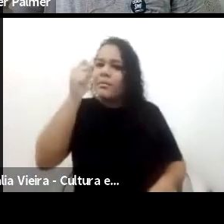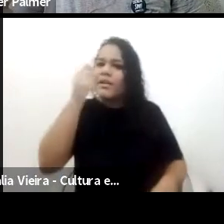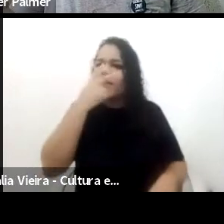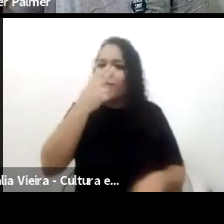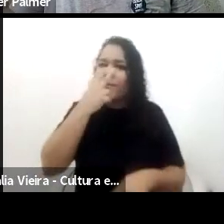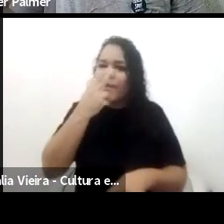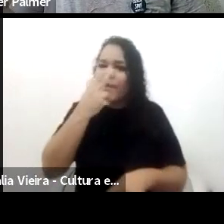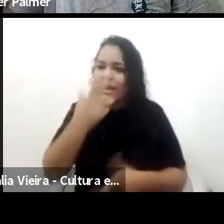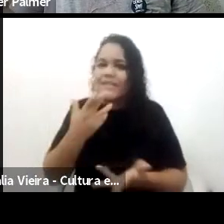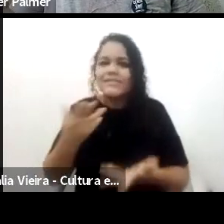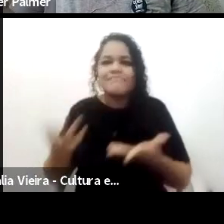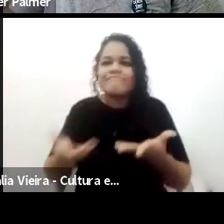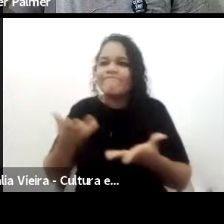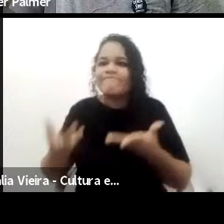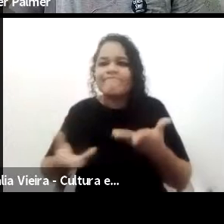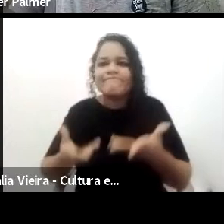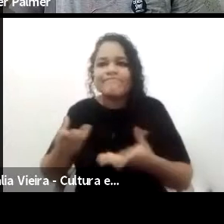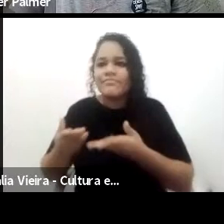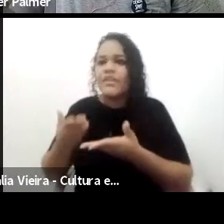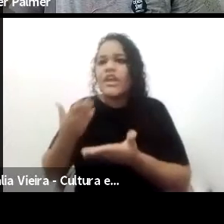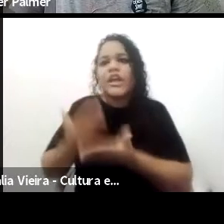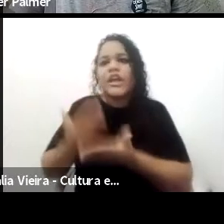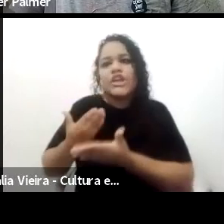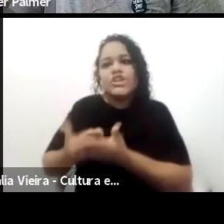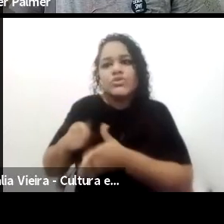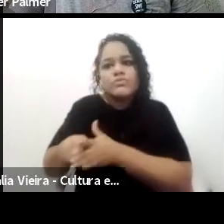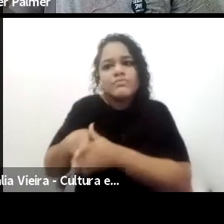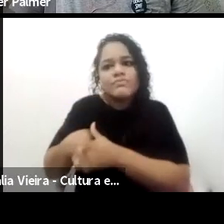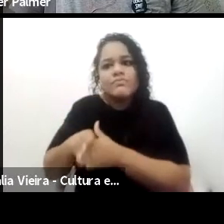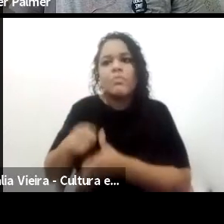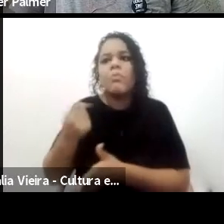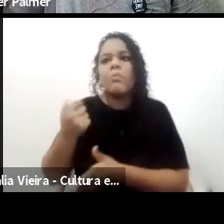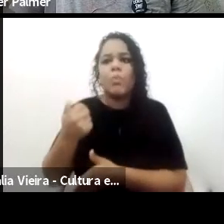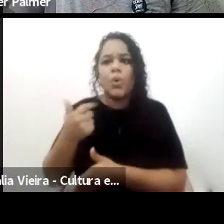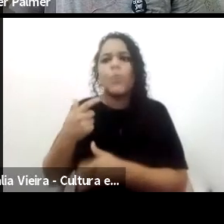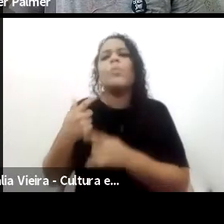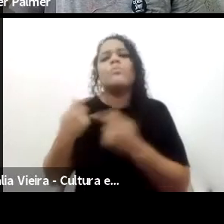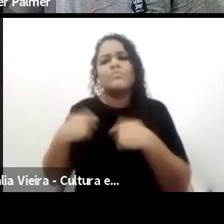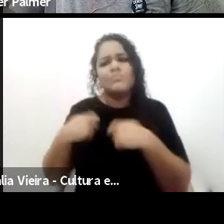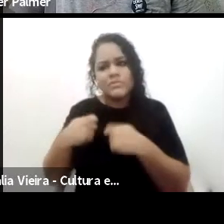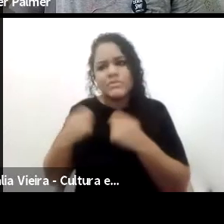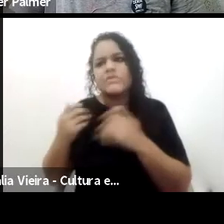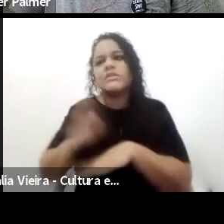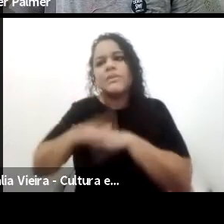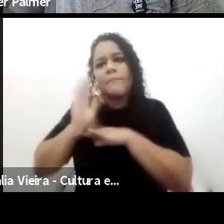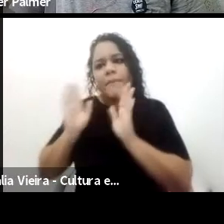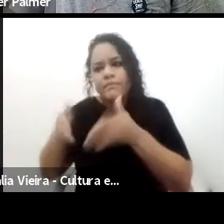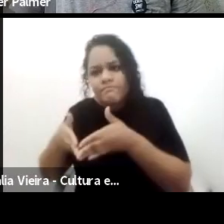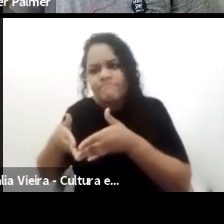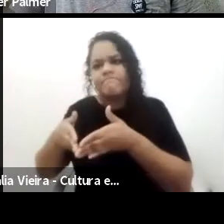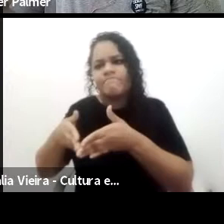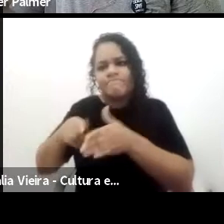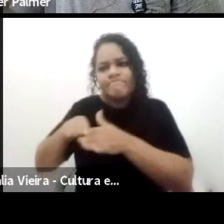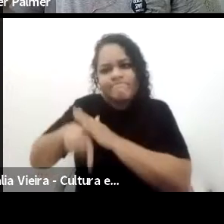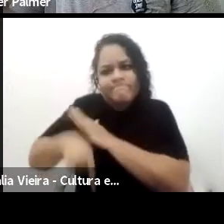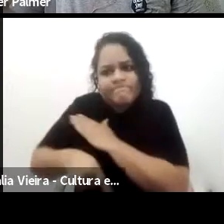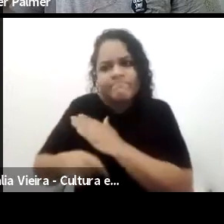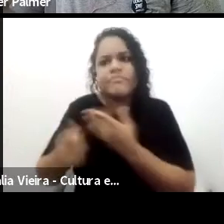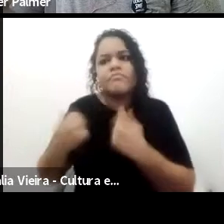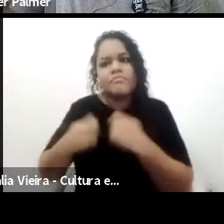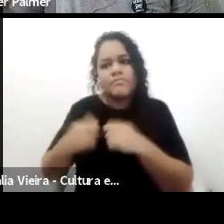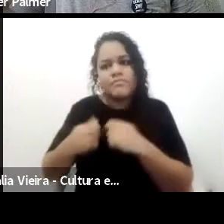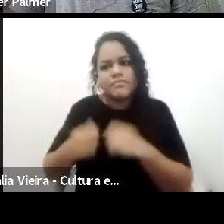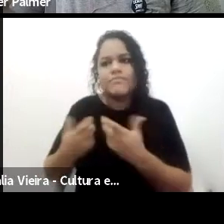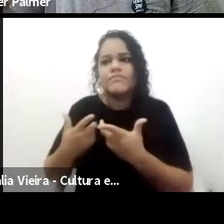É lógico que existem estudos, mas ainda precisam ser muito mais tentados e mais recrutivos, especialmente esse